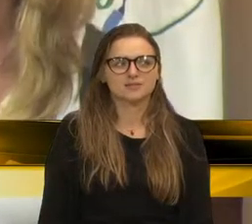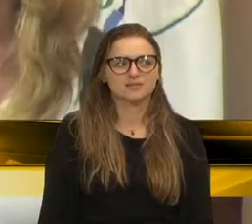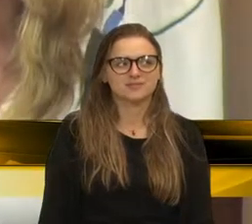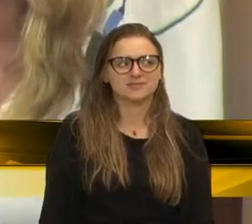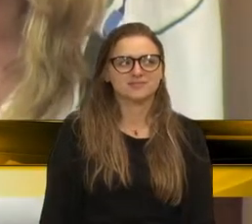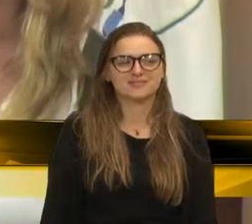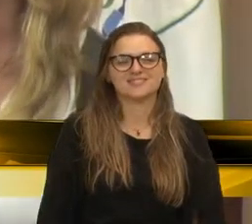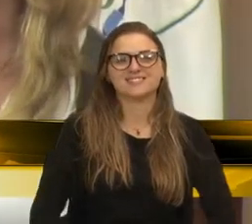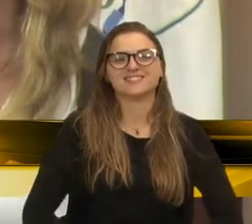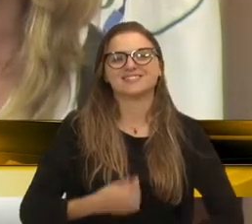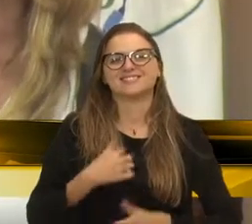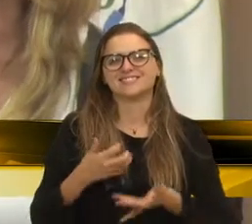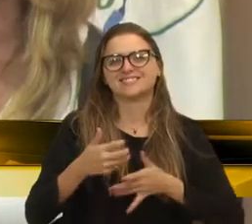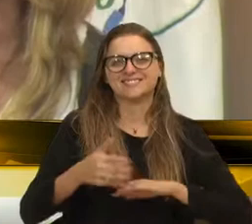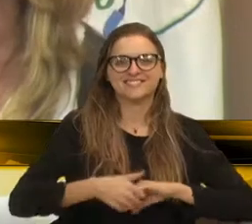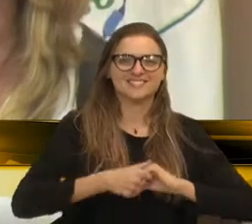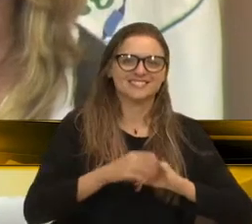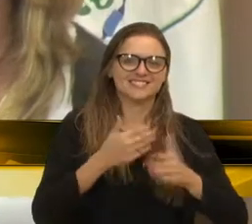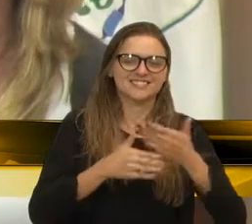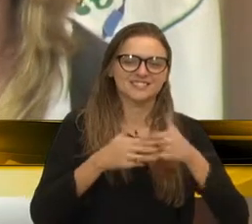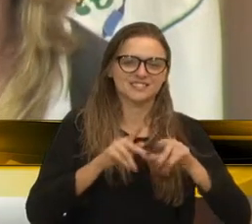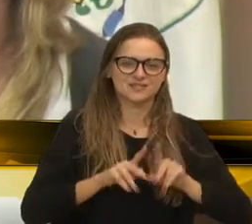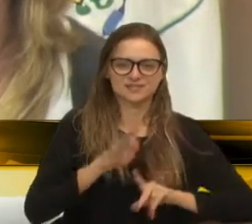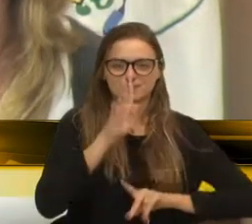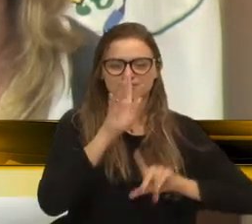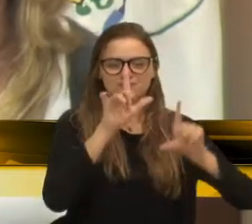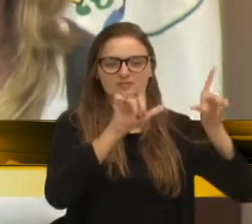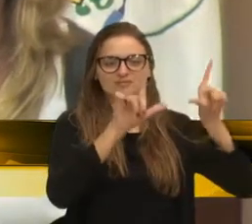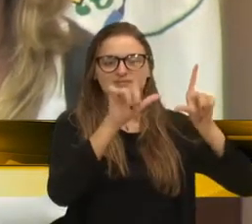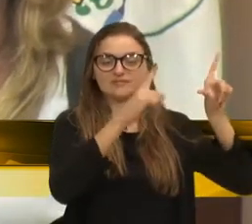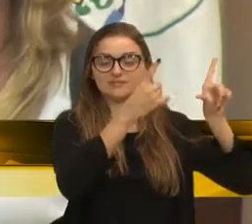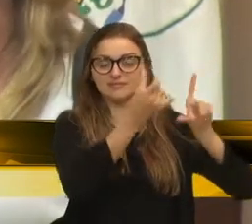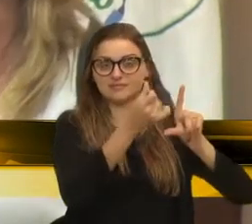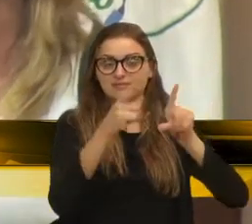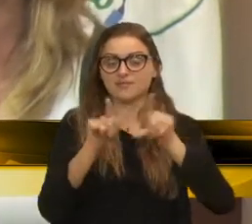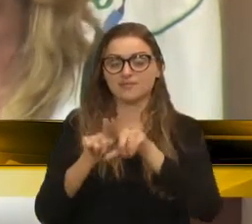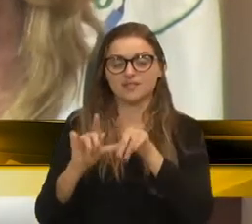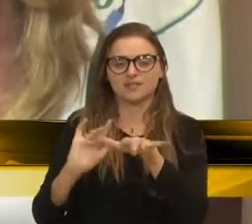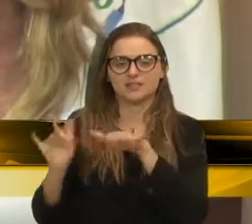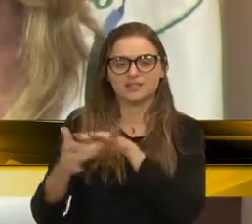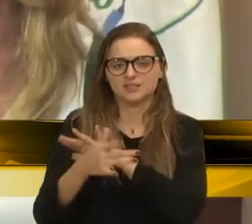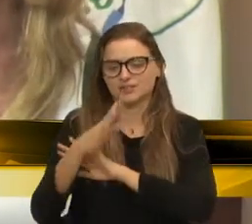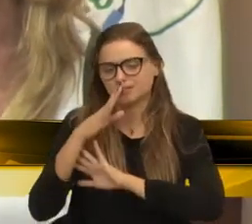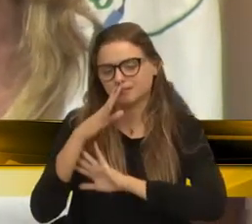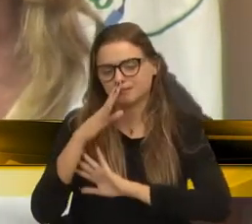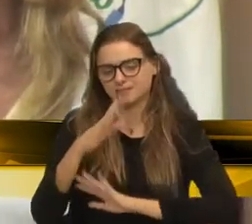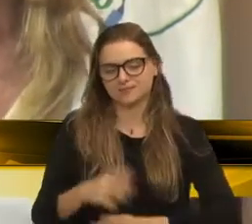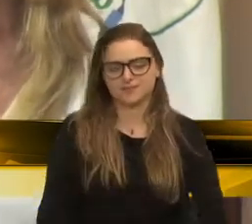Saudar também quem nos assiste pela TV, canal 16 e pelas redes sociais.